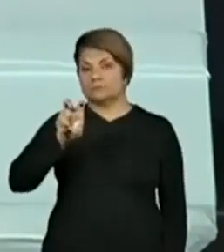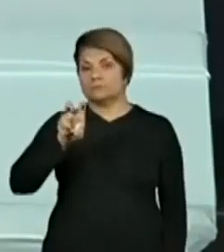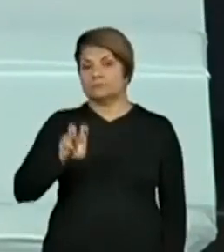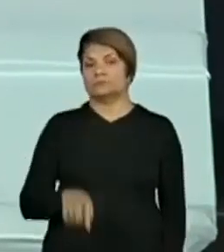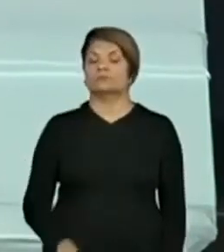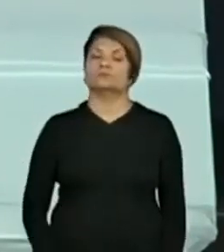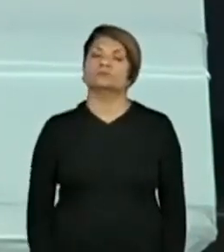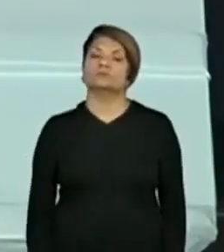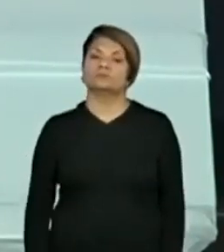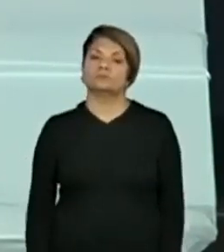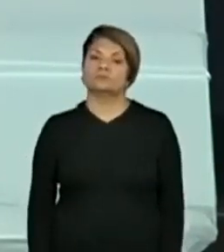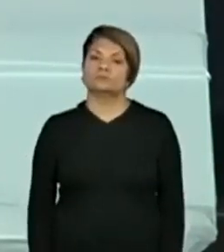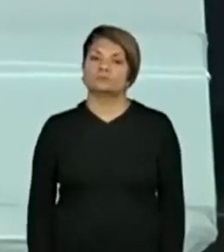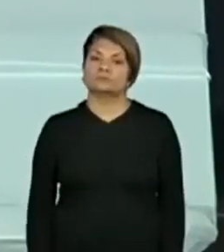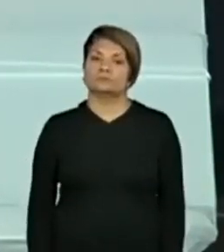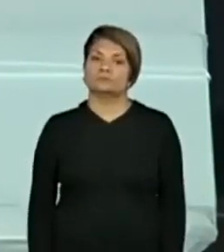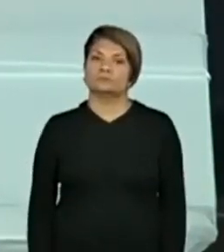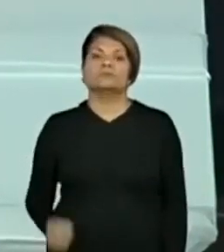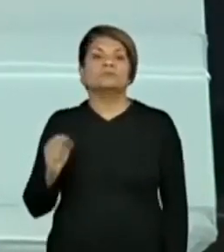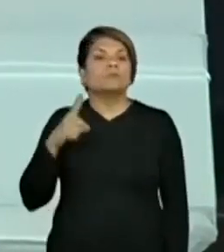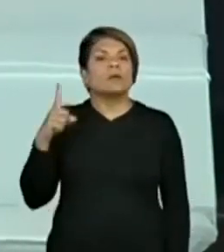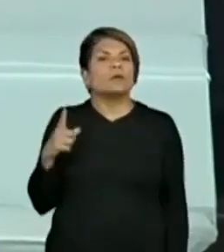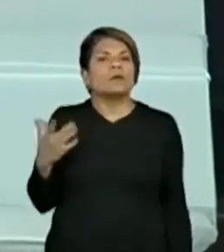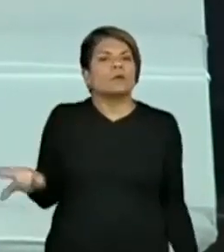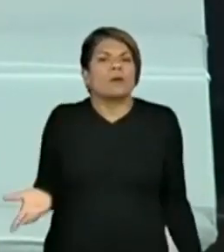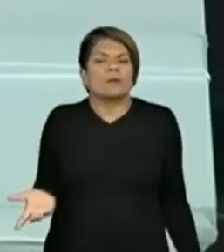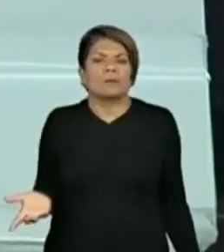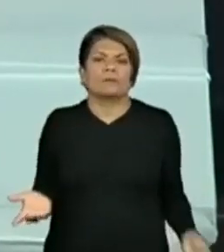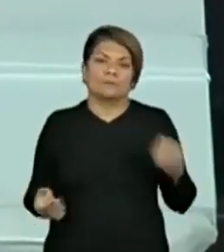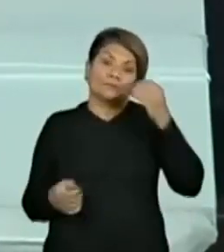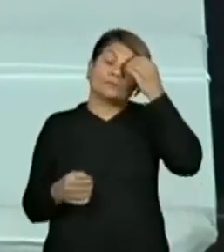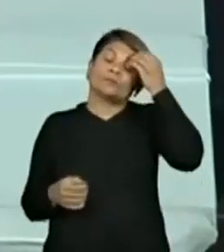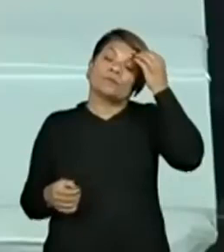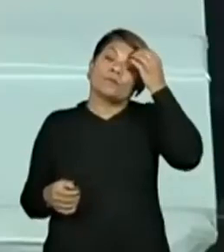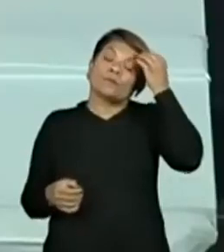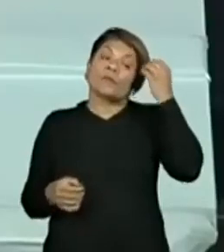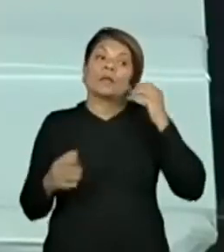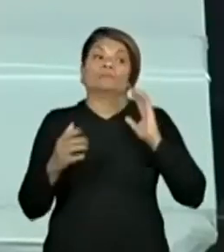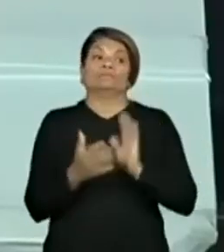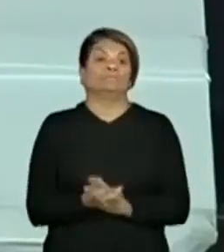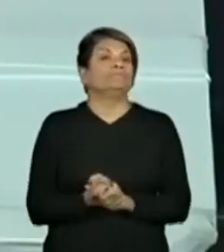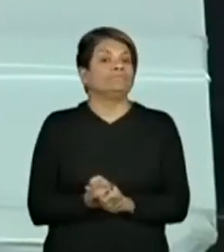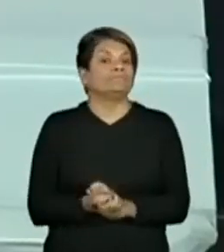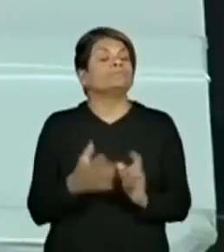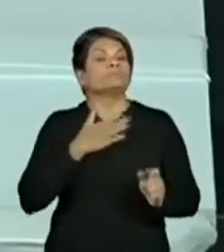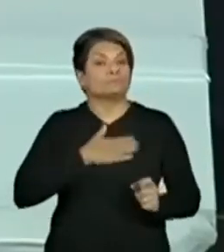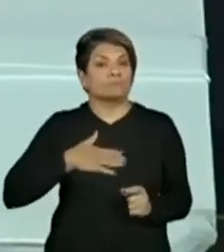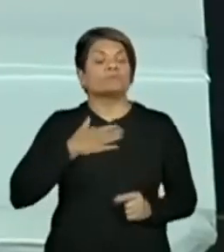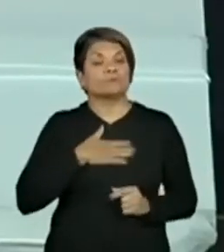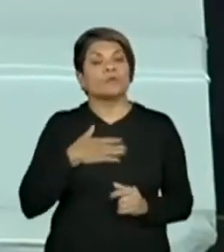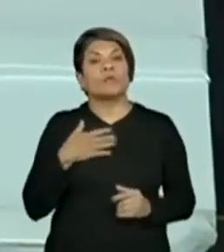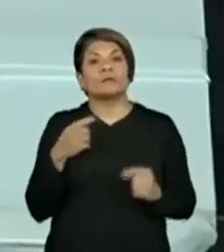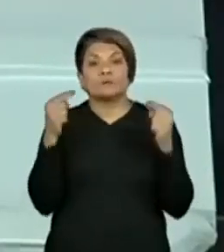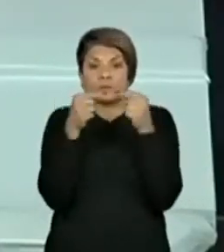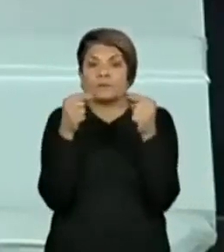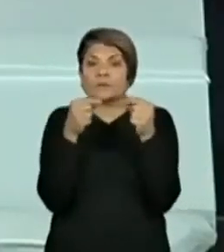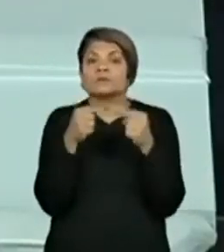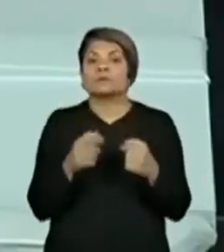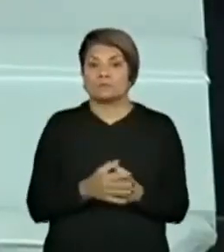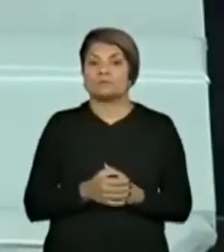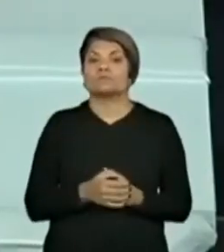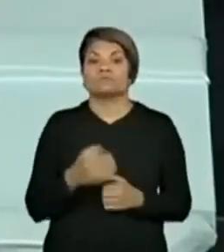795. Qual foi maior para o Vivi? Eu gostei desta combinação, Pro. Não sei se eles concordam. Porque